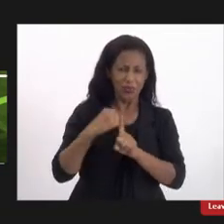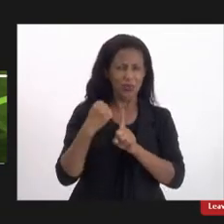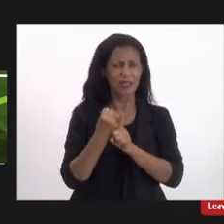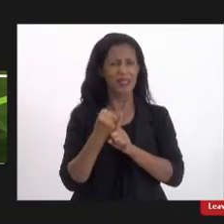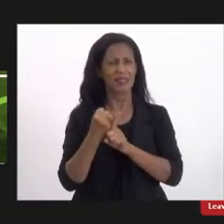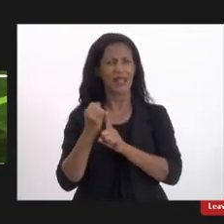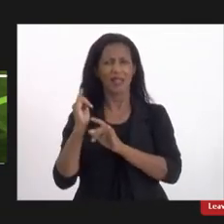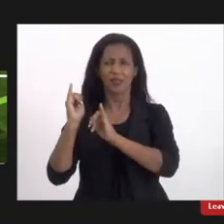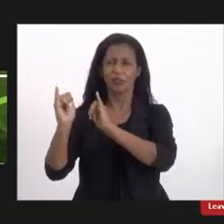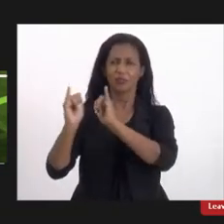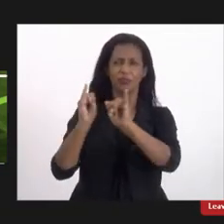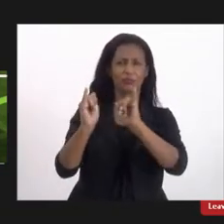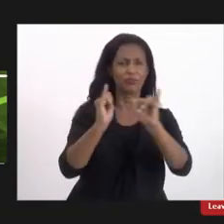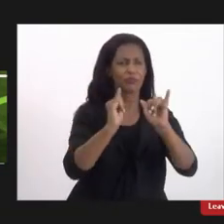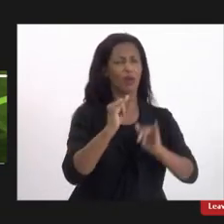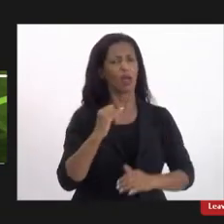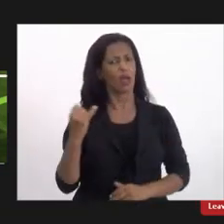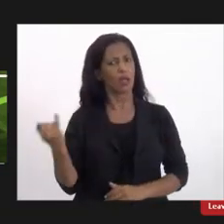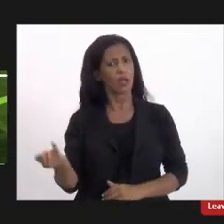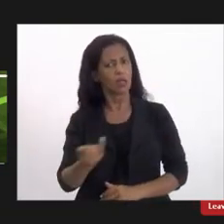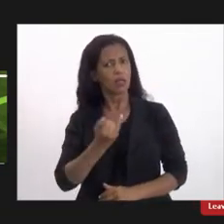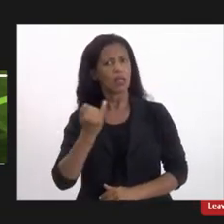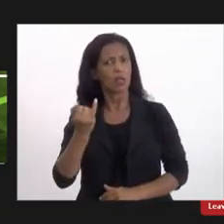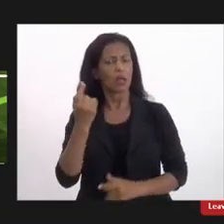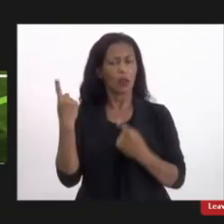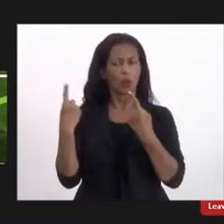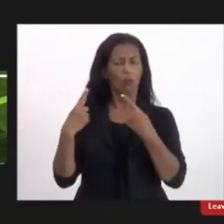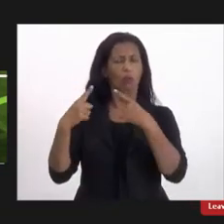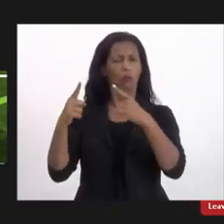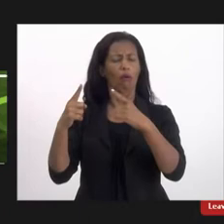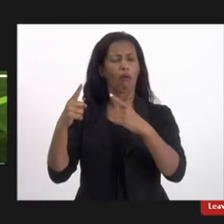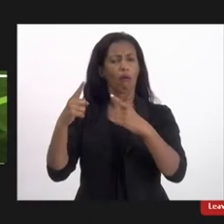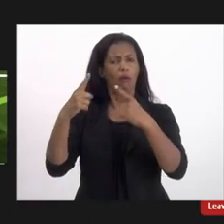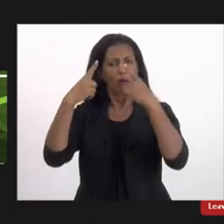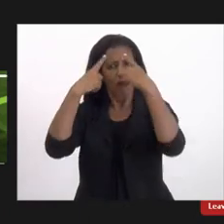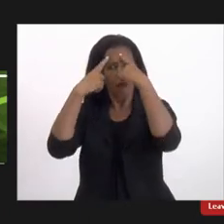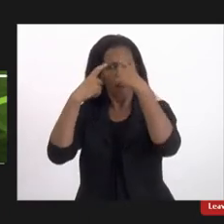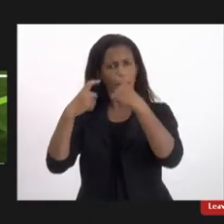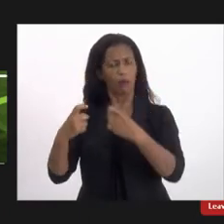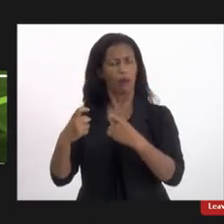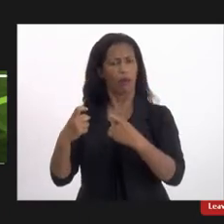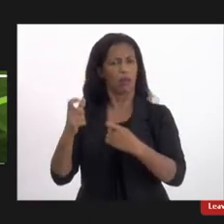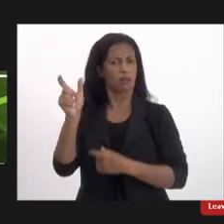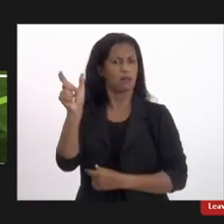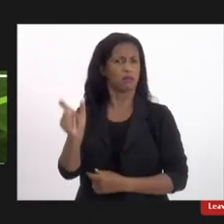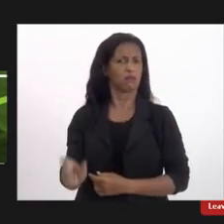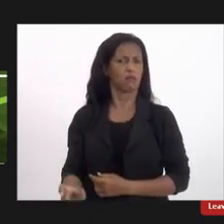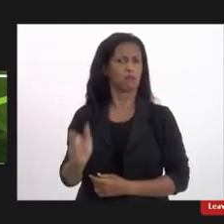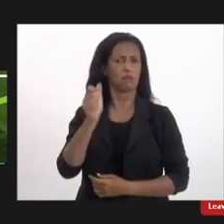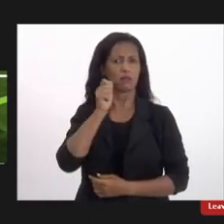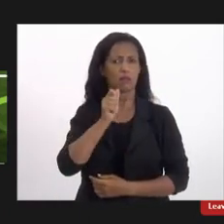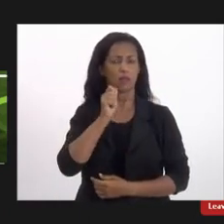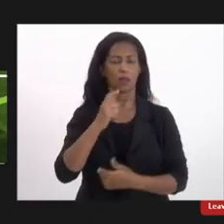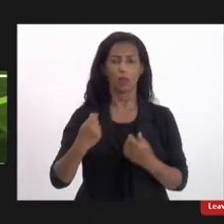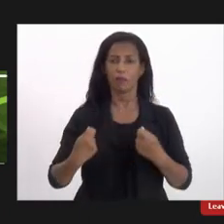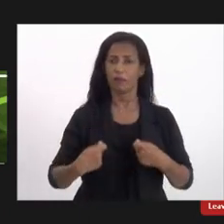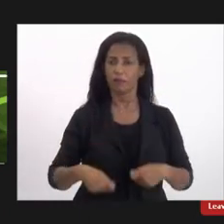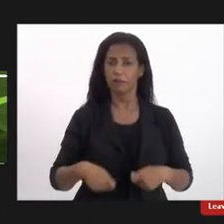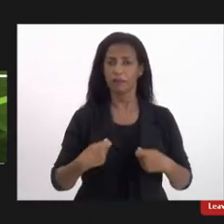da importância contra a violência da mulher né precisamos